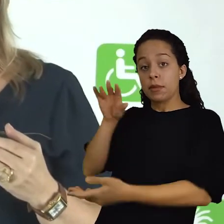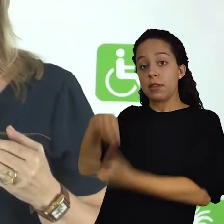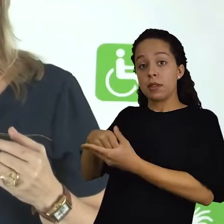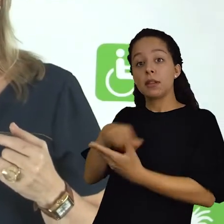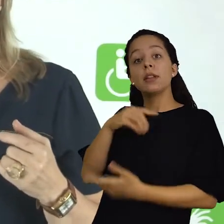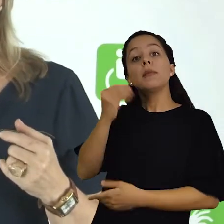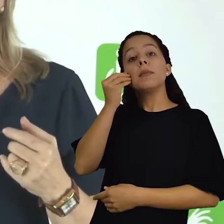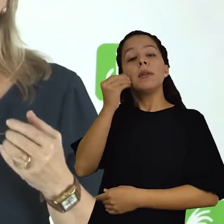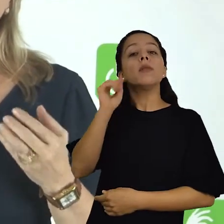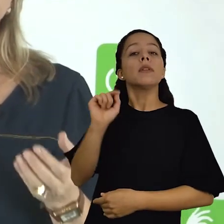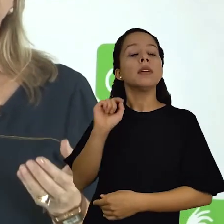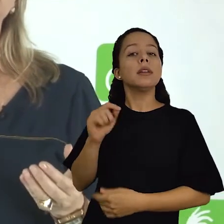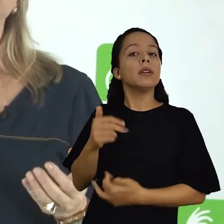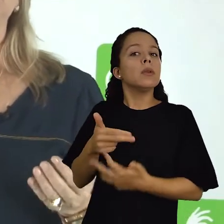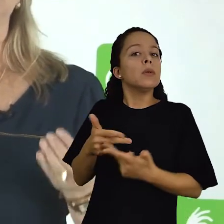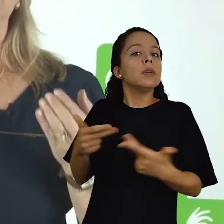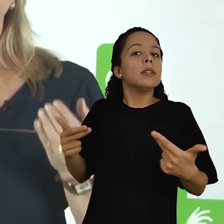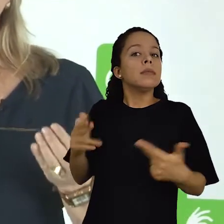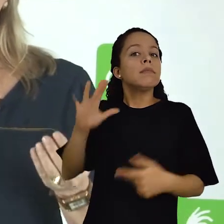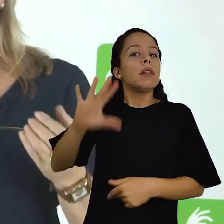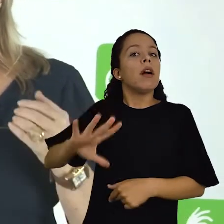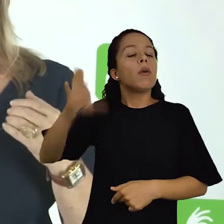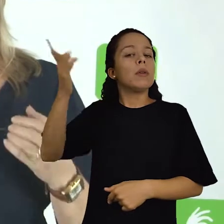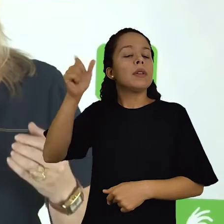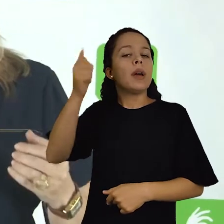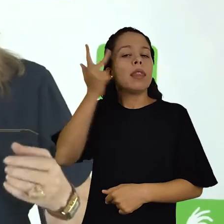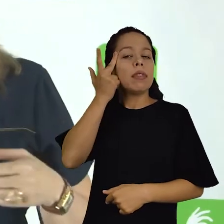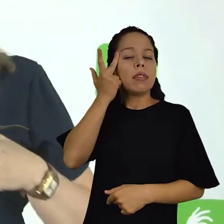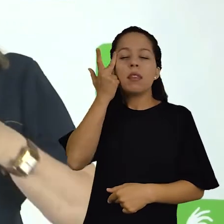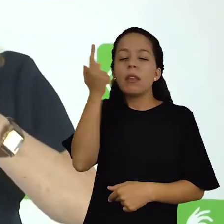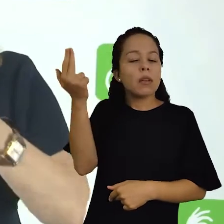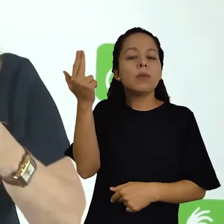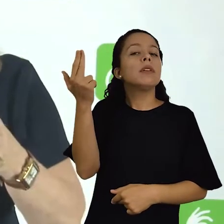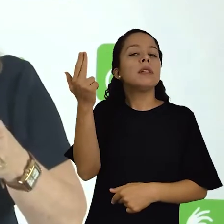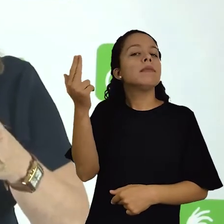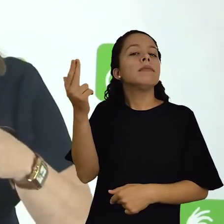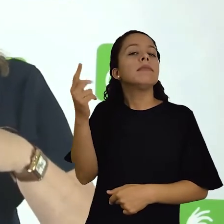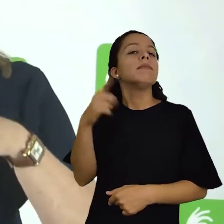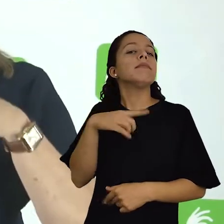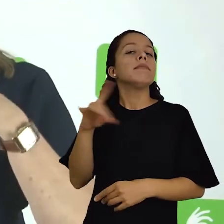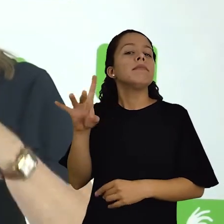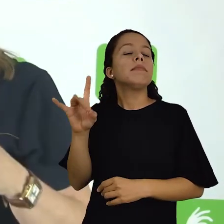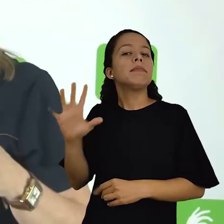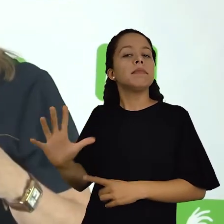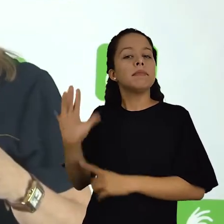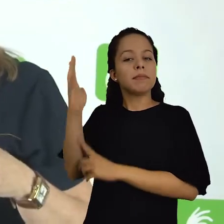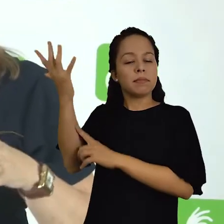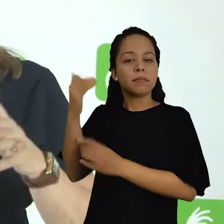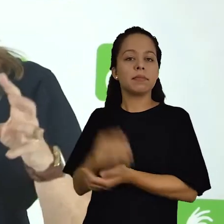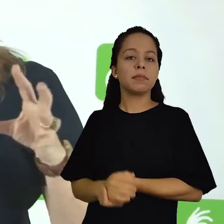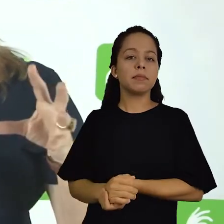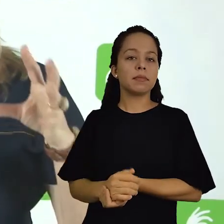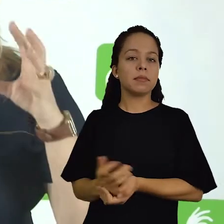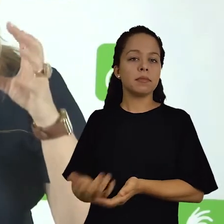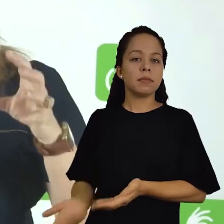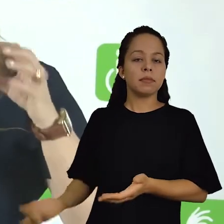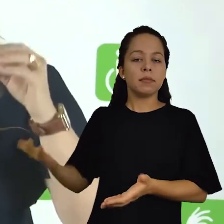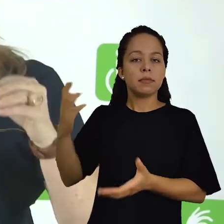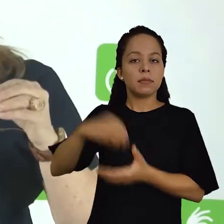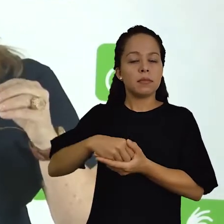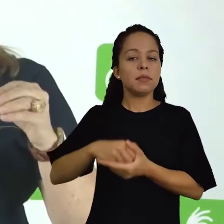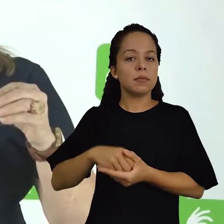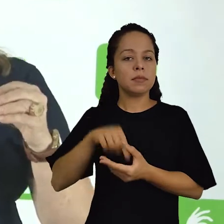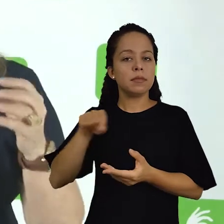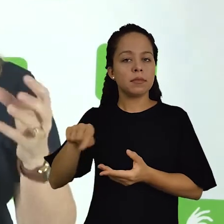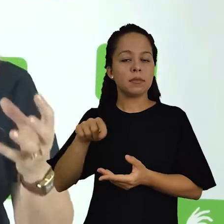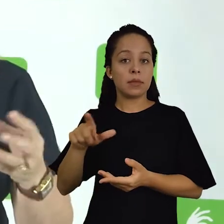pesquisa, como experimentos, situações que se desenvolveram naturalmente, aleatoriamente. E trabalha-se